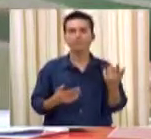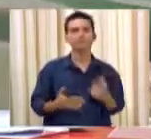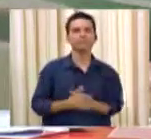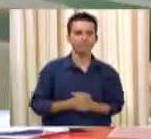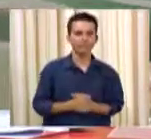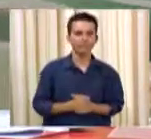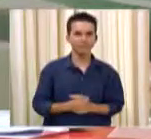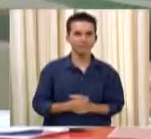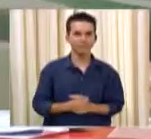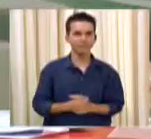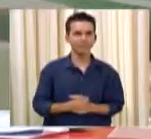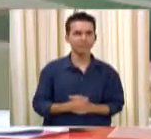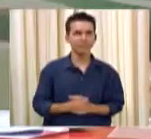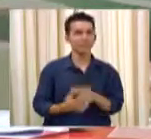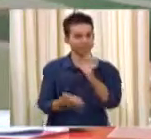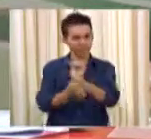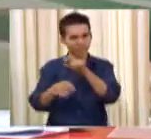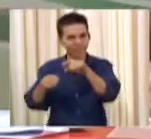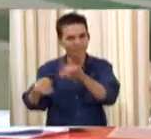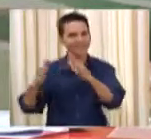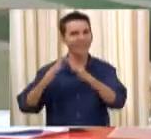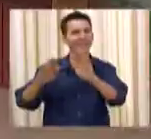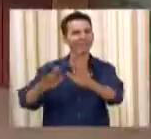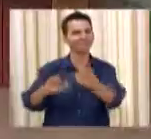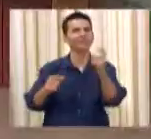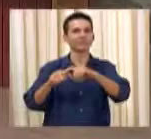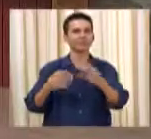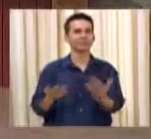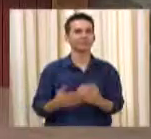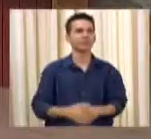Então, não saia daí, voltamos daqui a pouco.